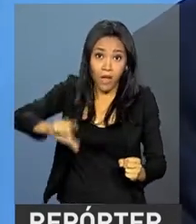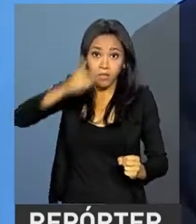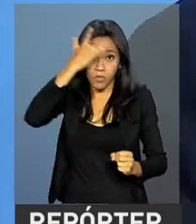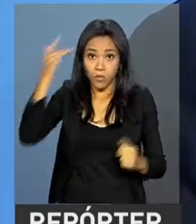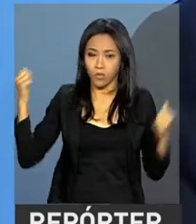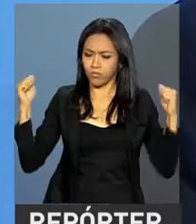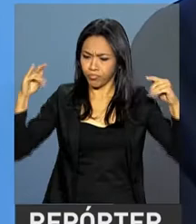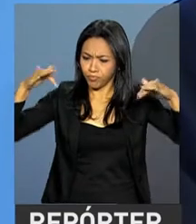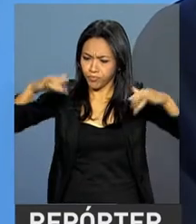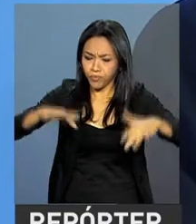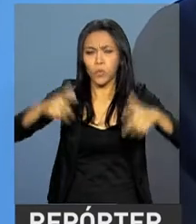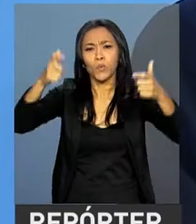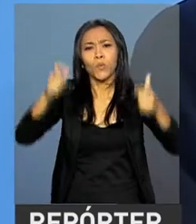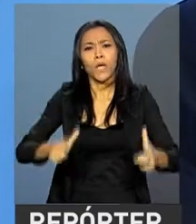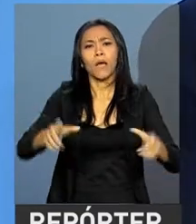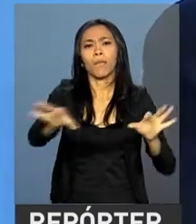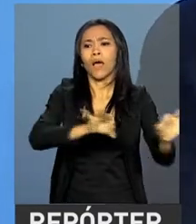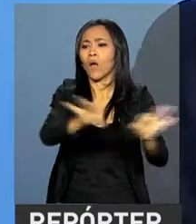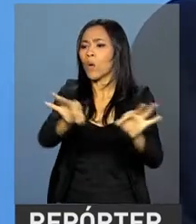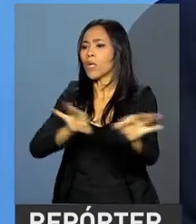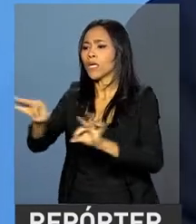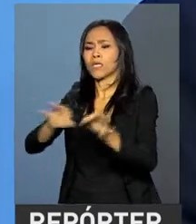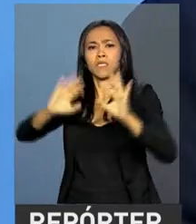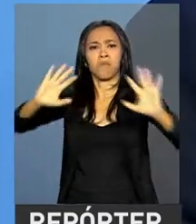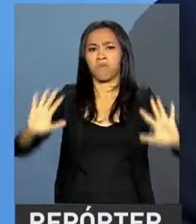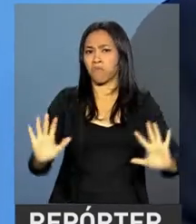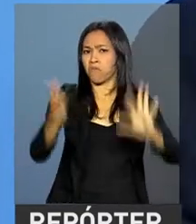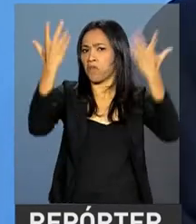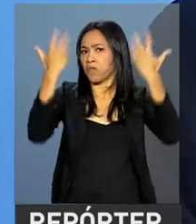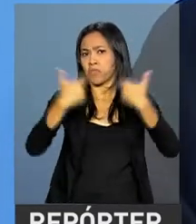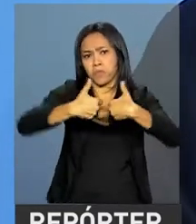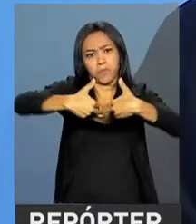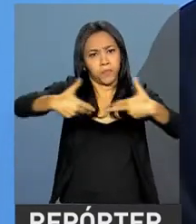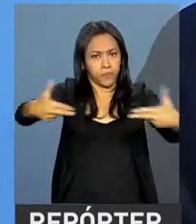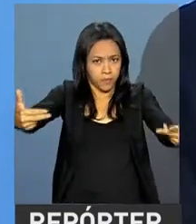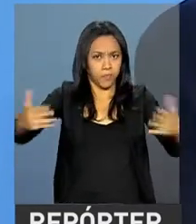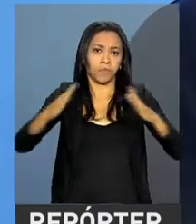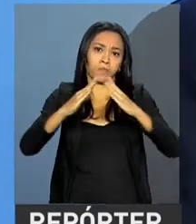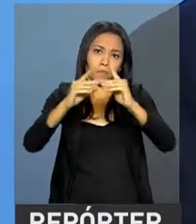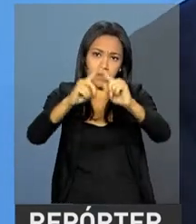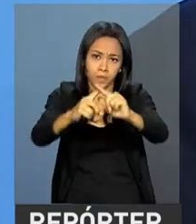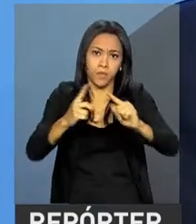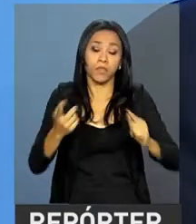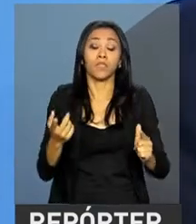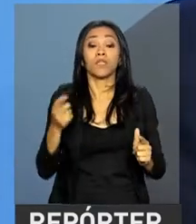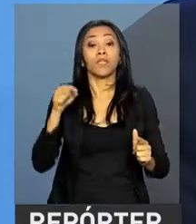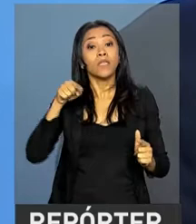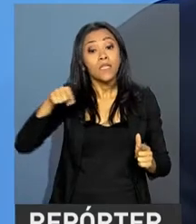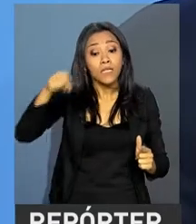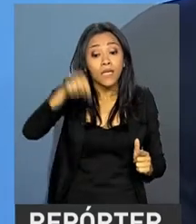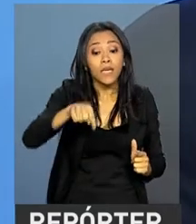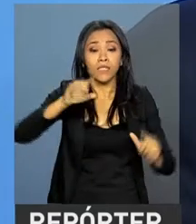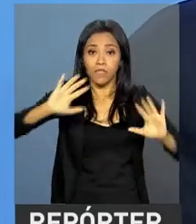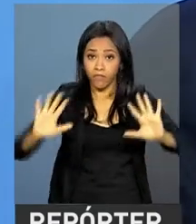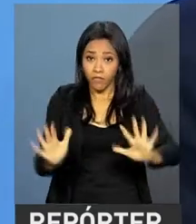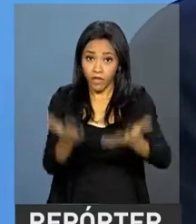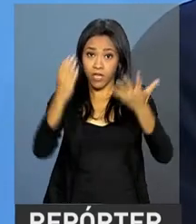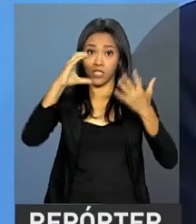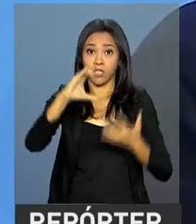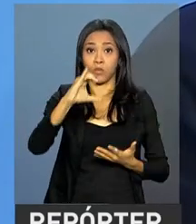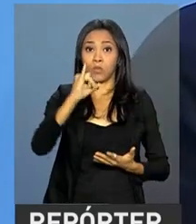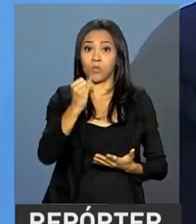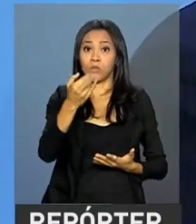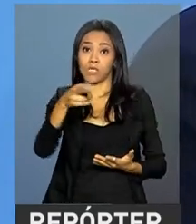centro de eventos para estimular com que os festejos do Sírio de Nazaré não se